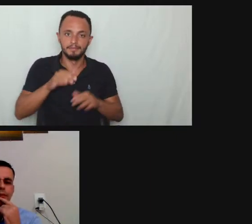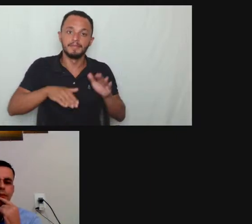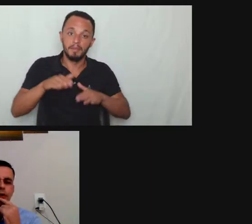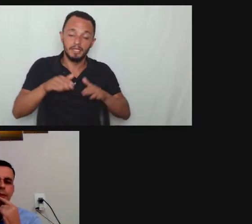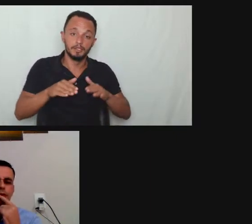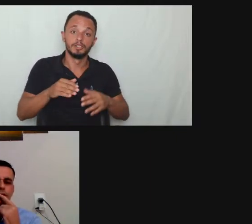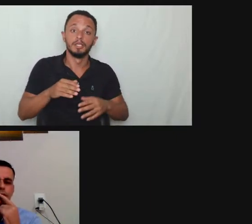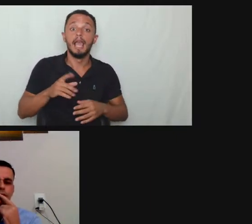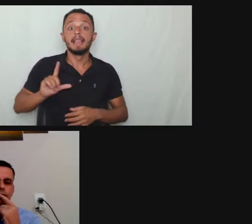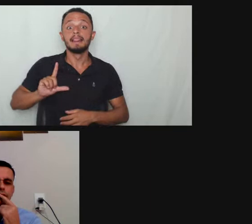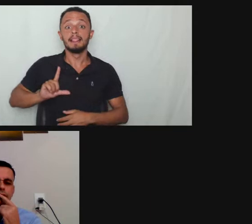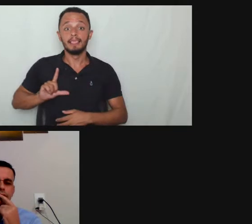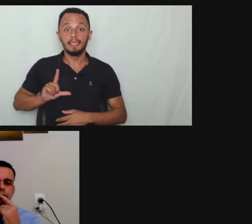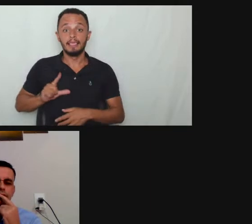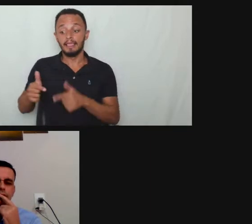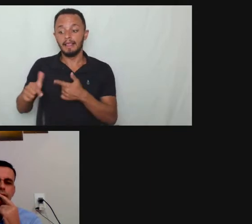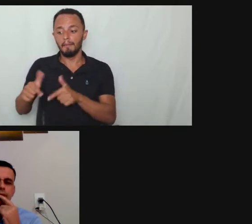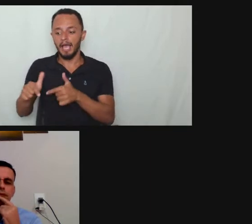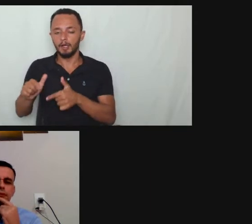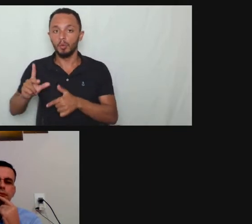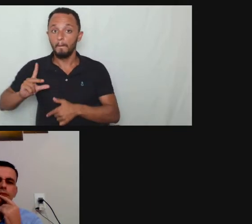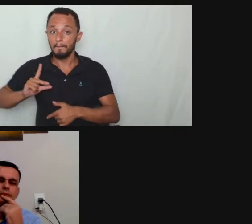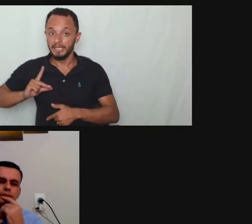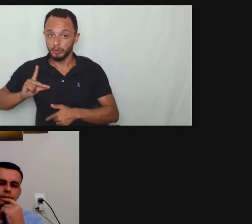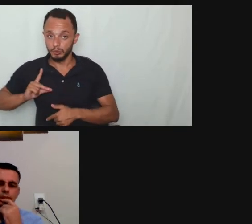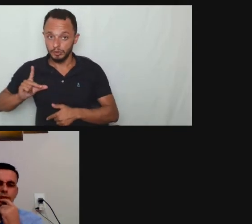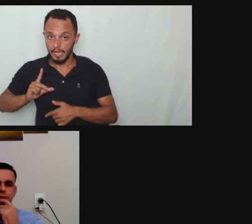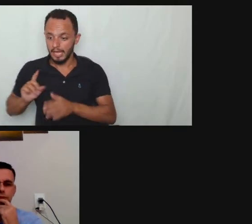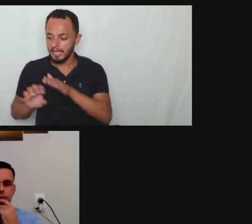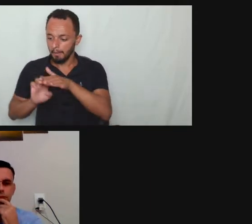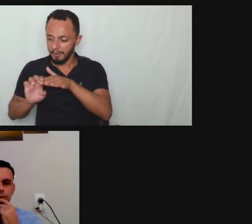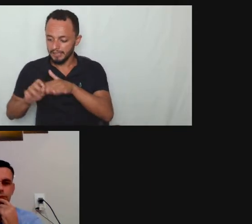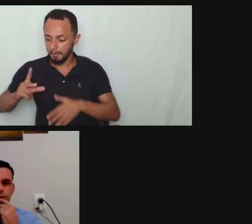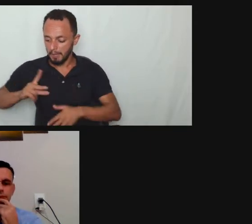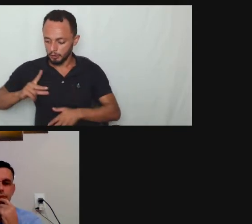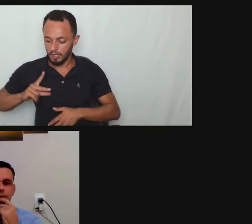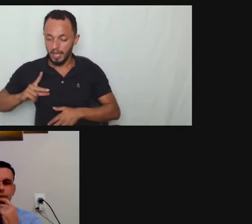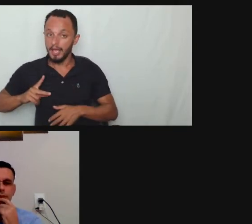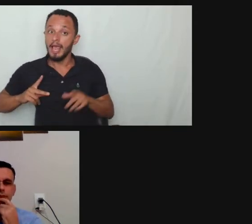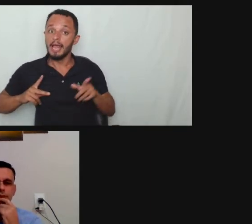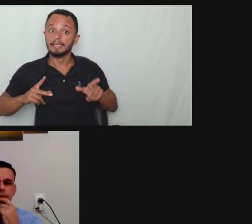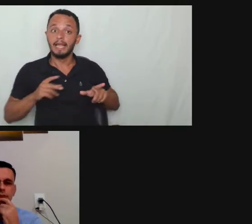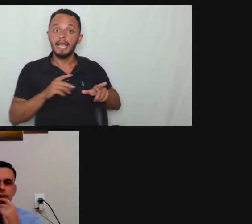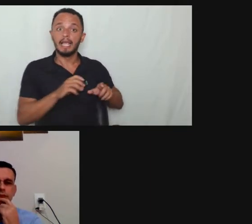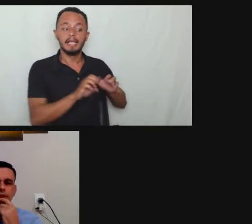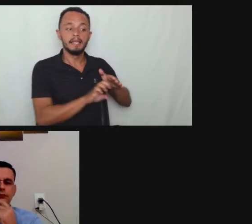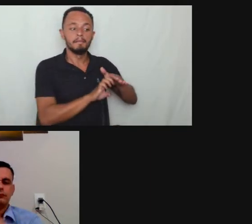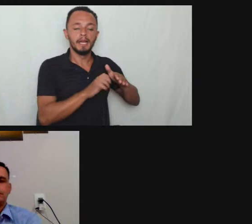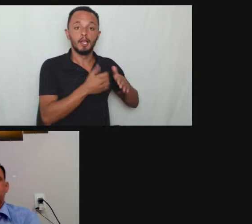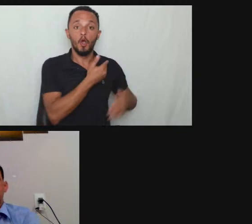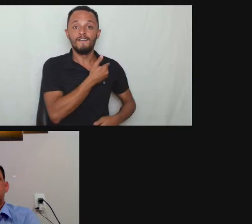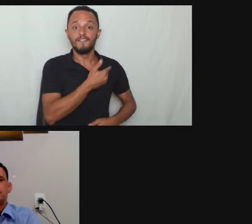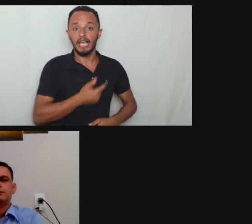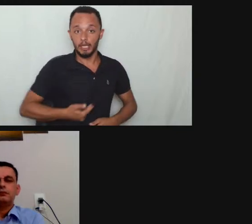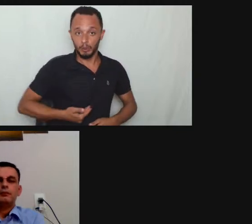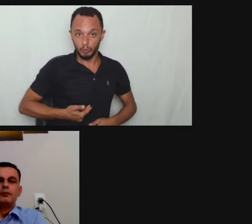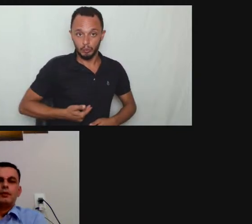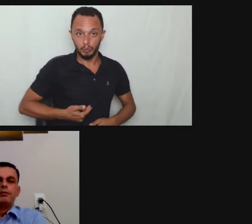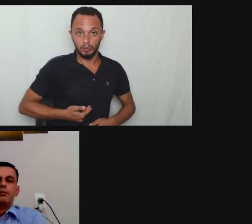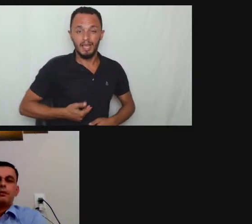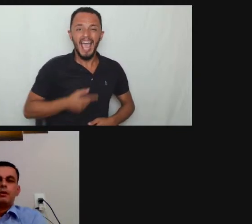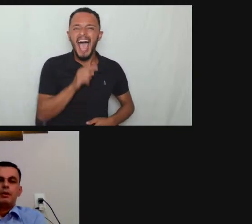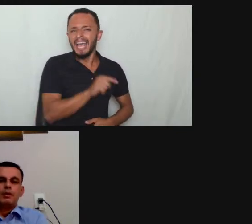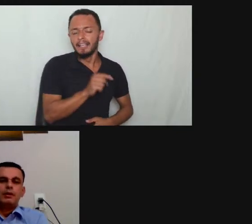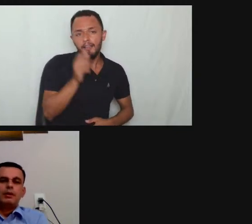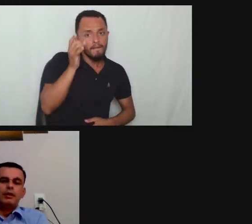de contratação a gente vai ter que avaliar se mesmo no Serviço Público você vai ser regido aí de repente pela CLT tem essa